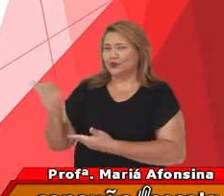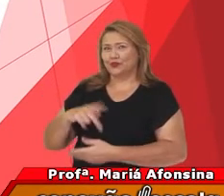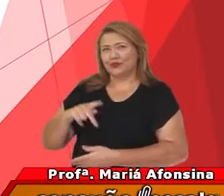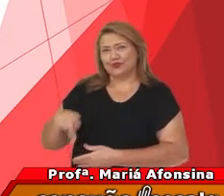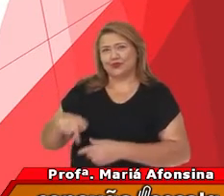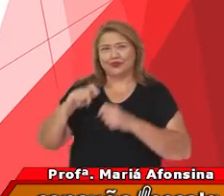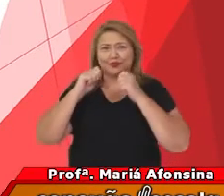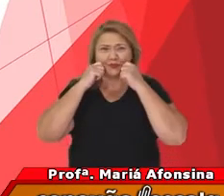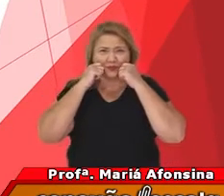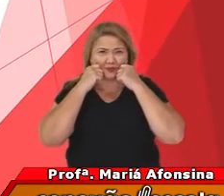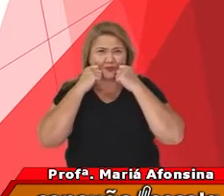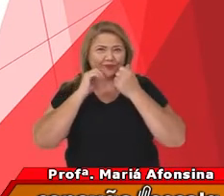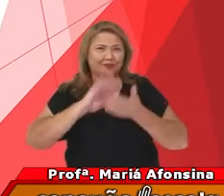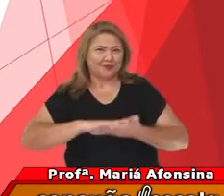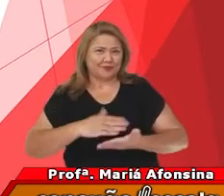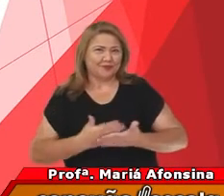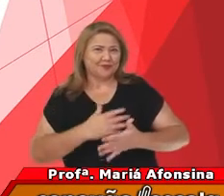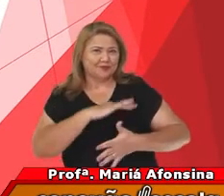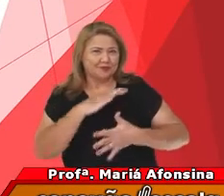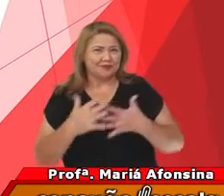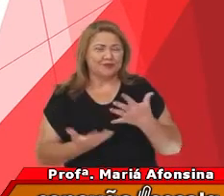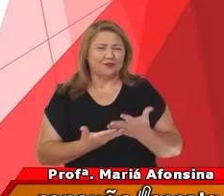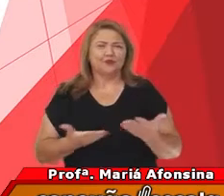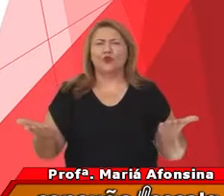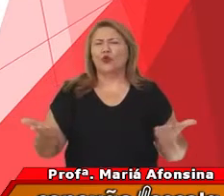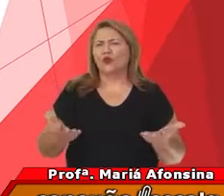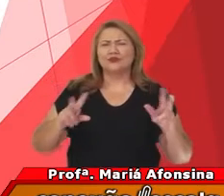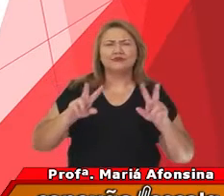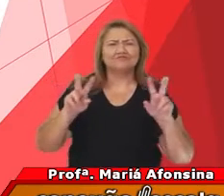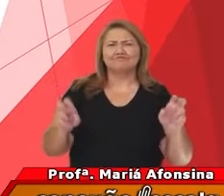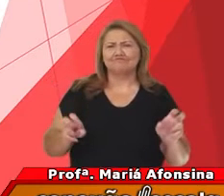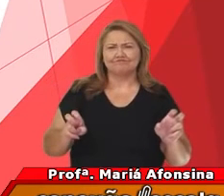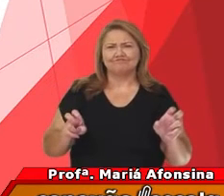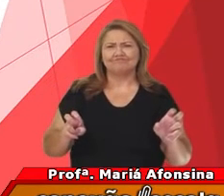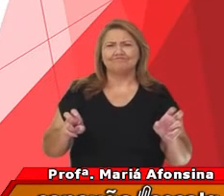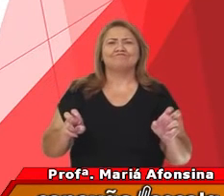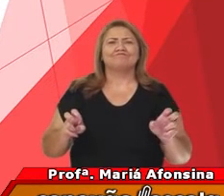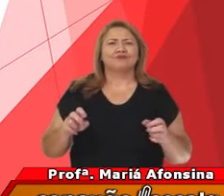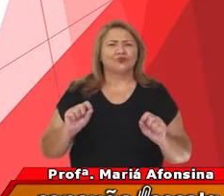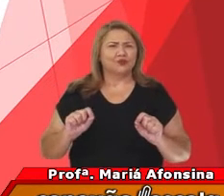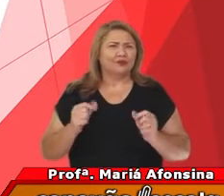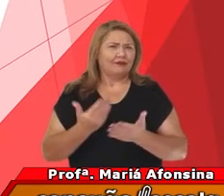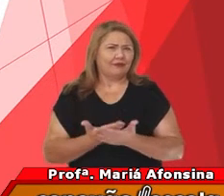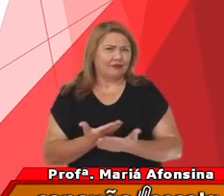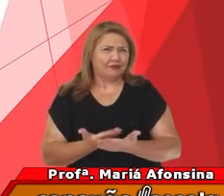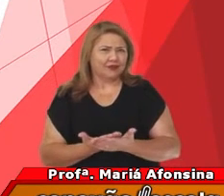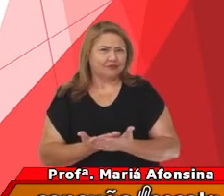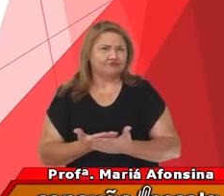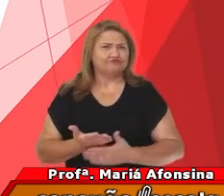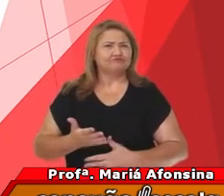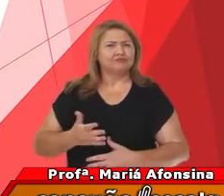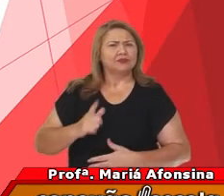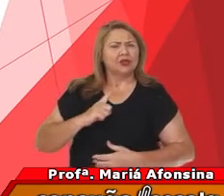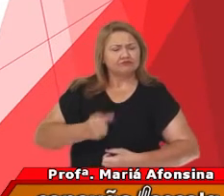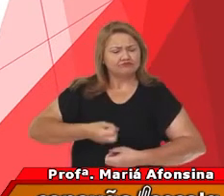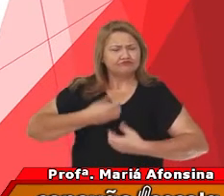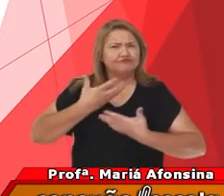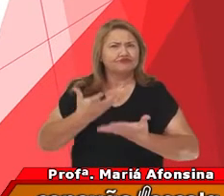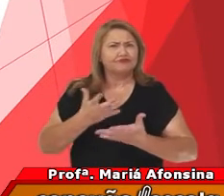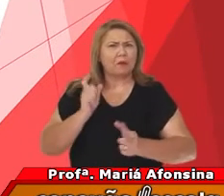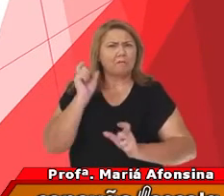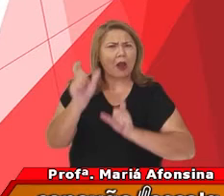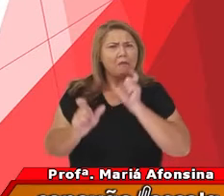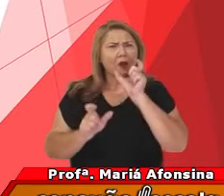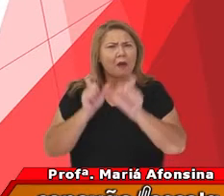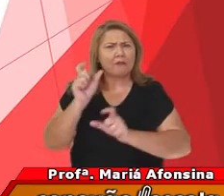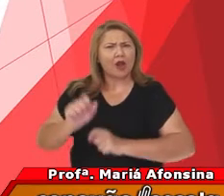intérprete Maria, e hoje trouxemos o seguinte tema para vocês. Os discursos de ódio virtuais